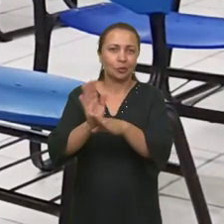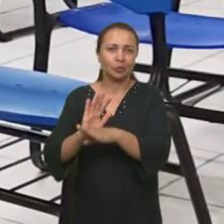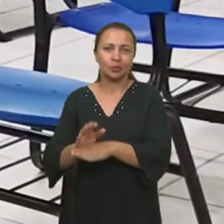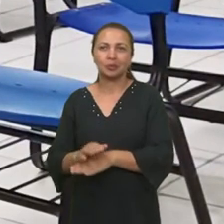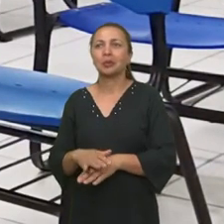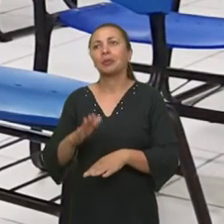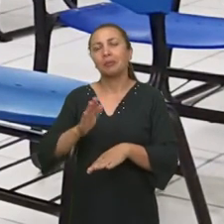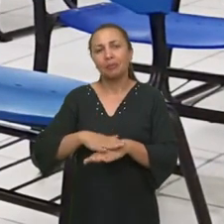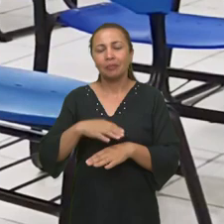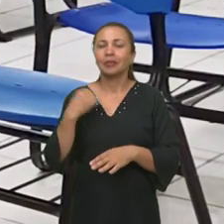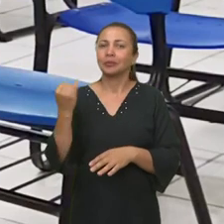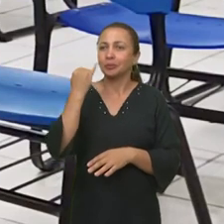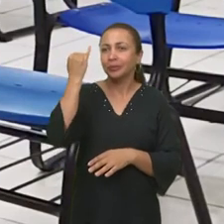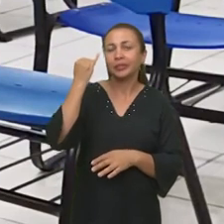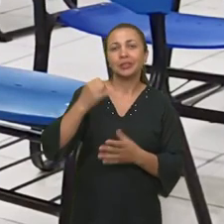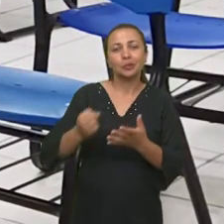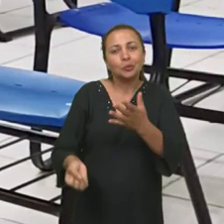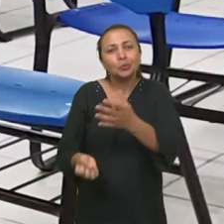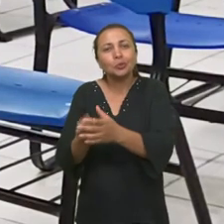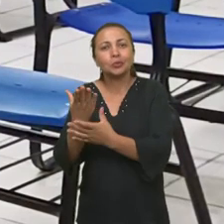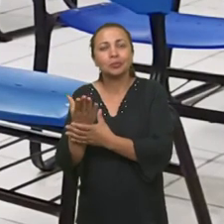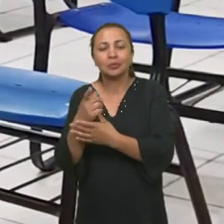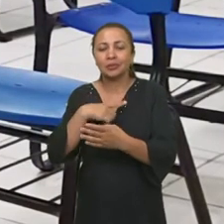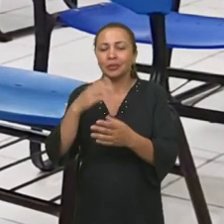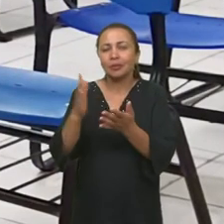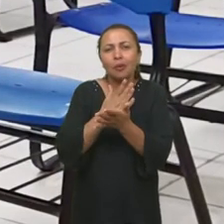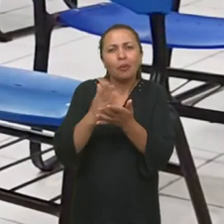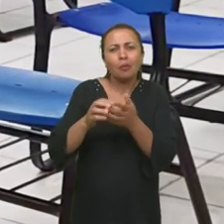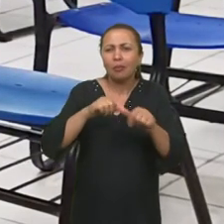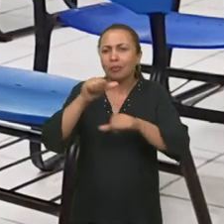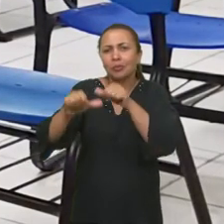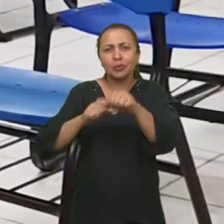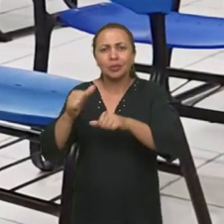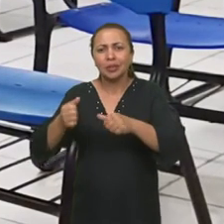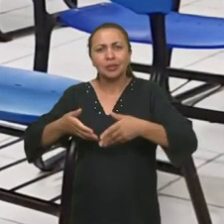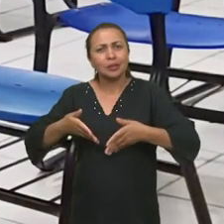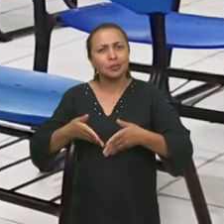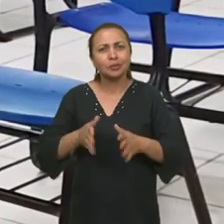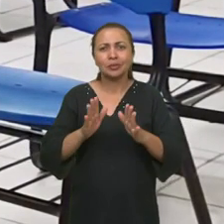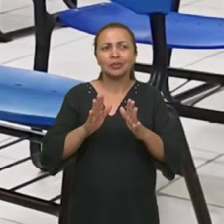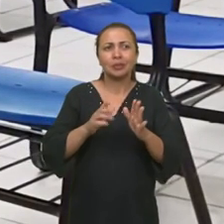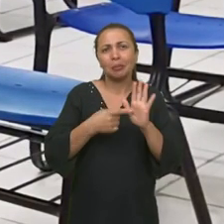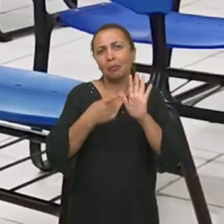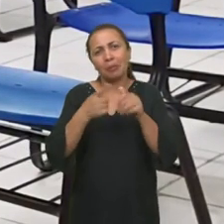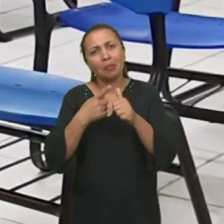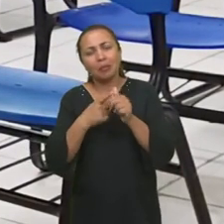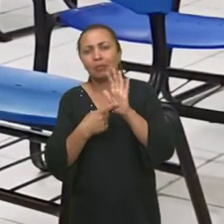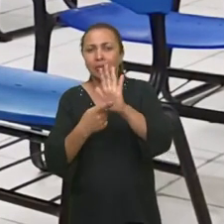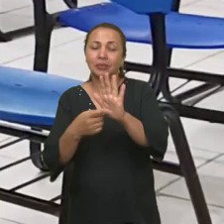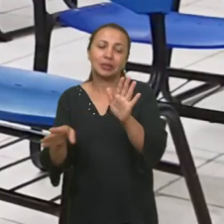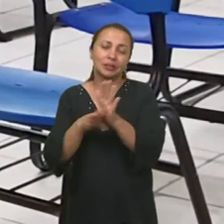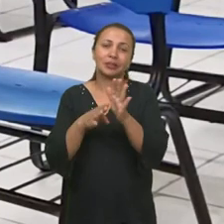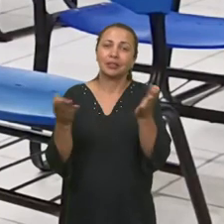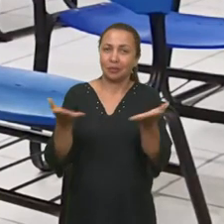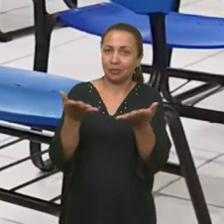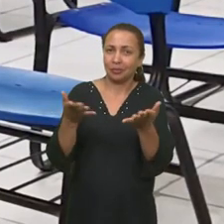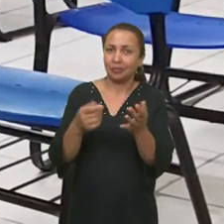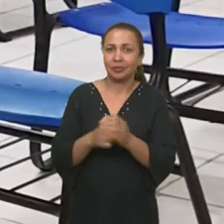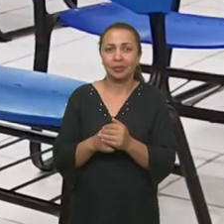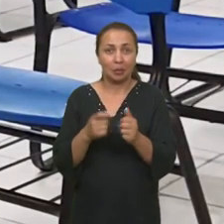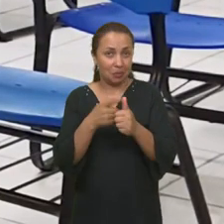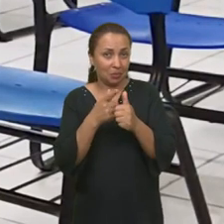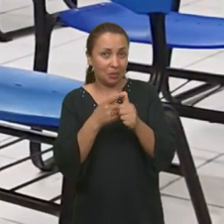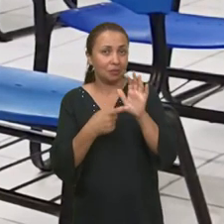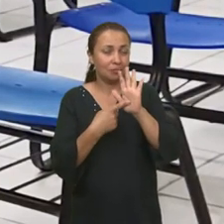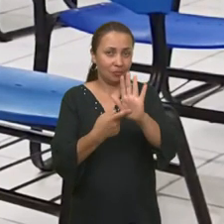principalmente na sua origem, porque ela houve algumas mudanças da sua origem desde a primeira apresentada até agora. Ela